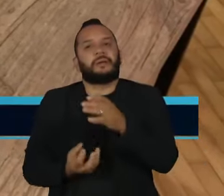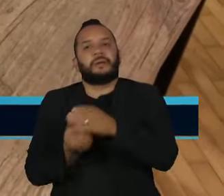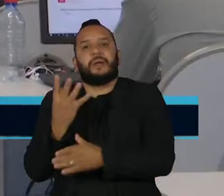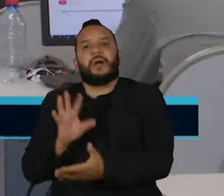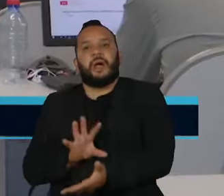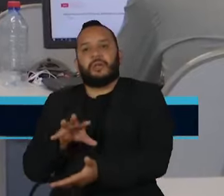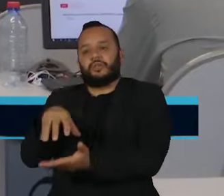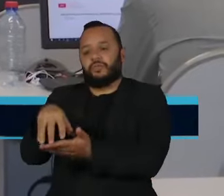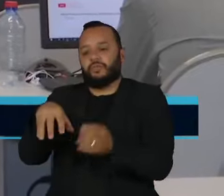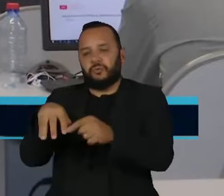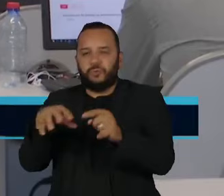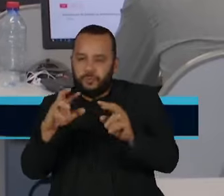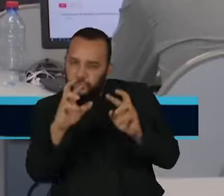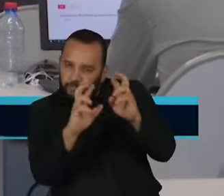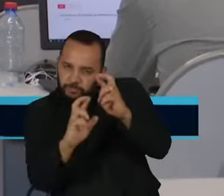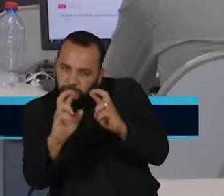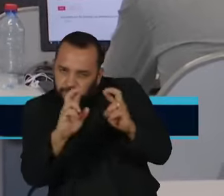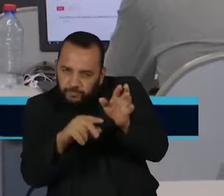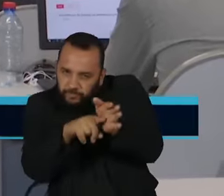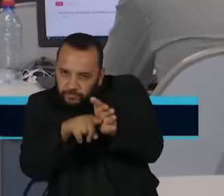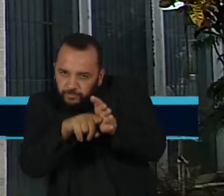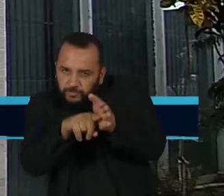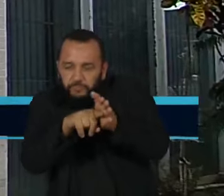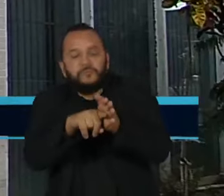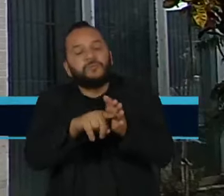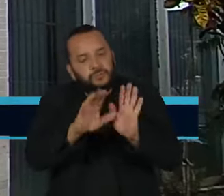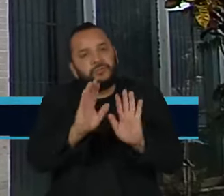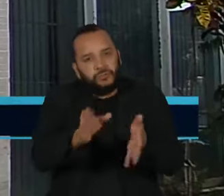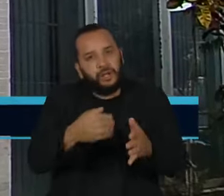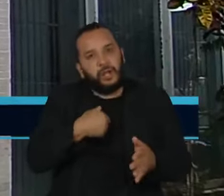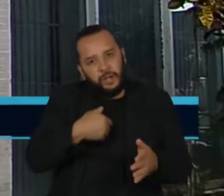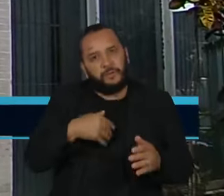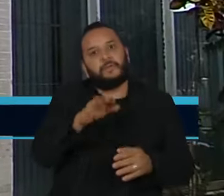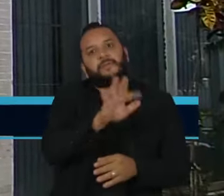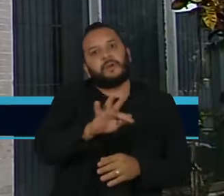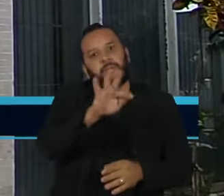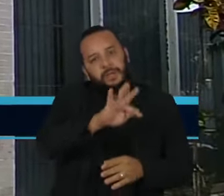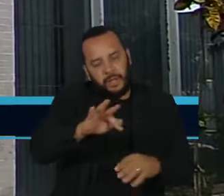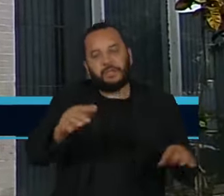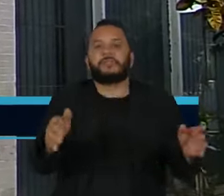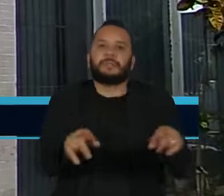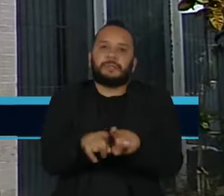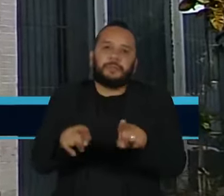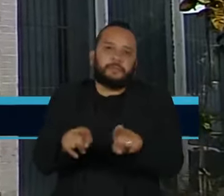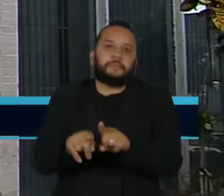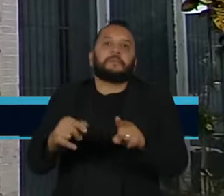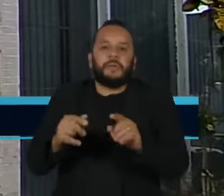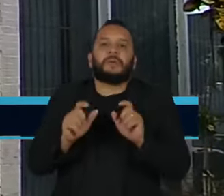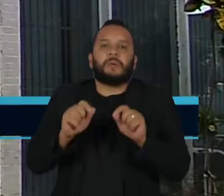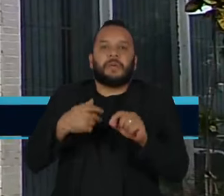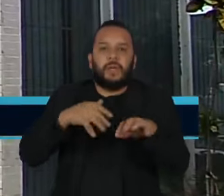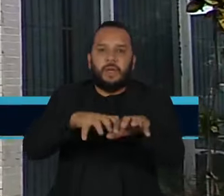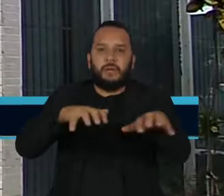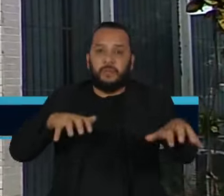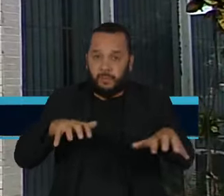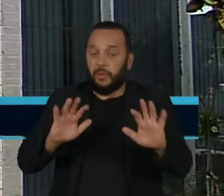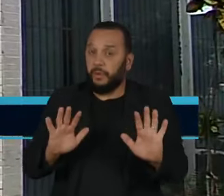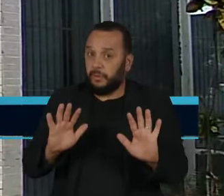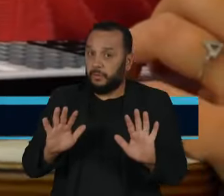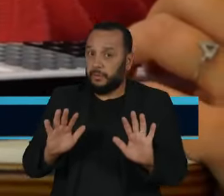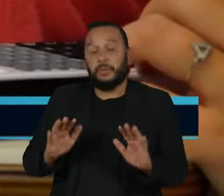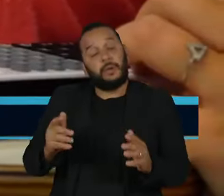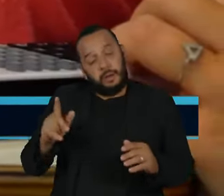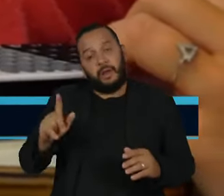Supervisão e Avaliação da Educação Superior, uma autarquia vinculada ao MEC que pode atuar como pretende o